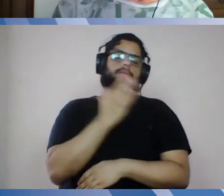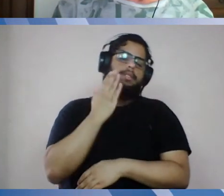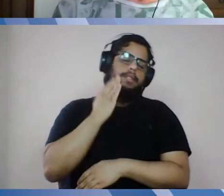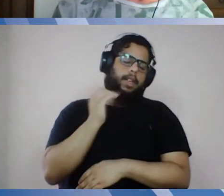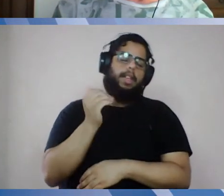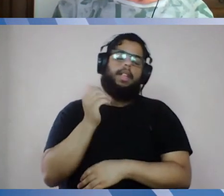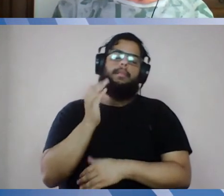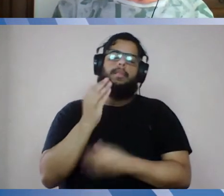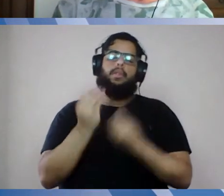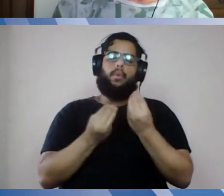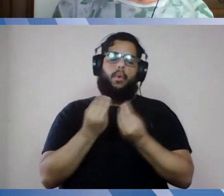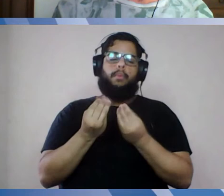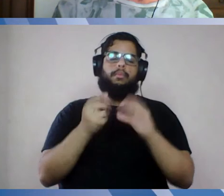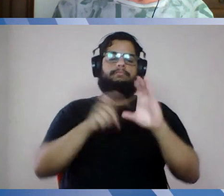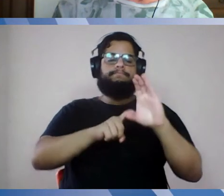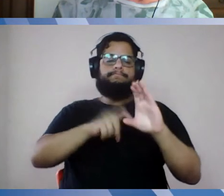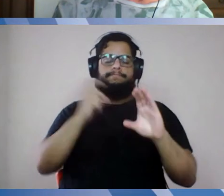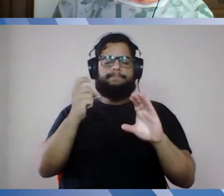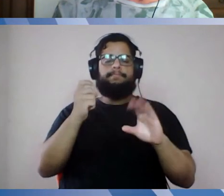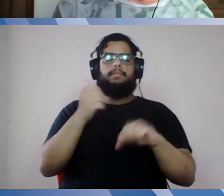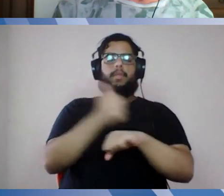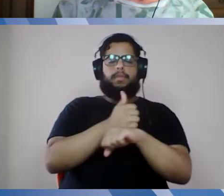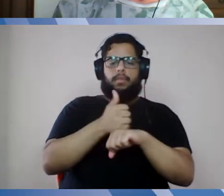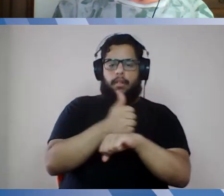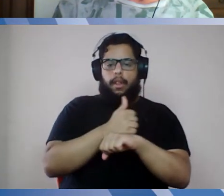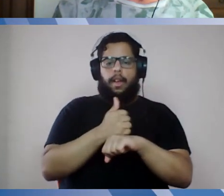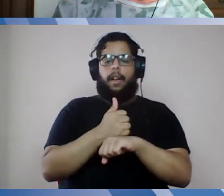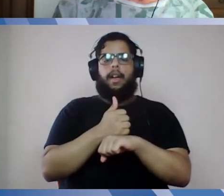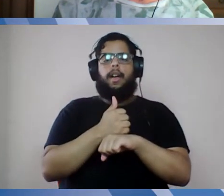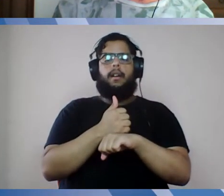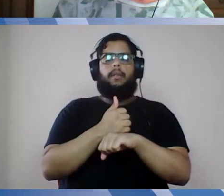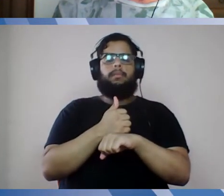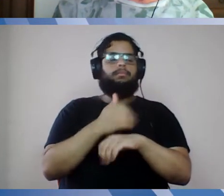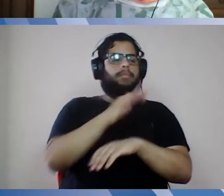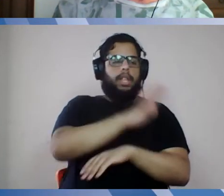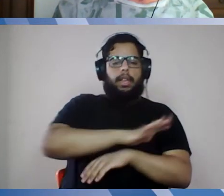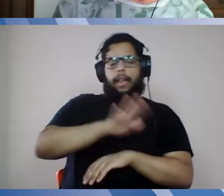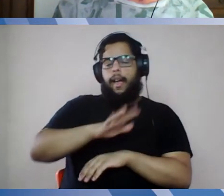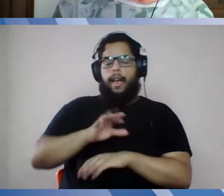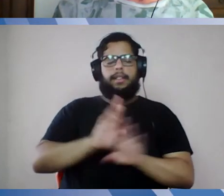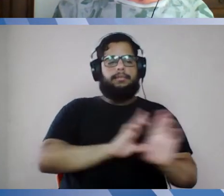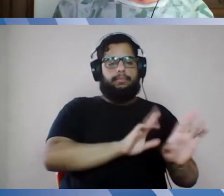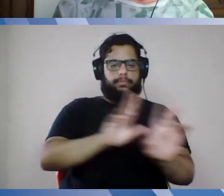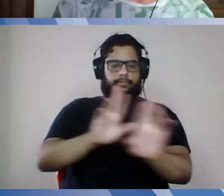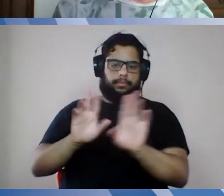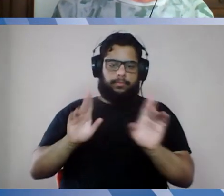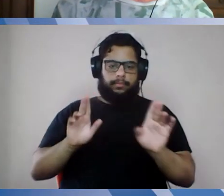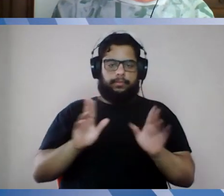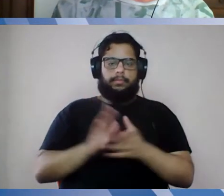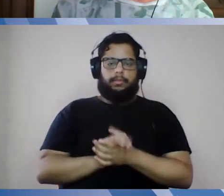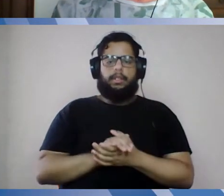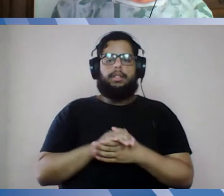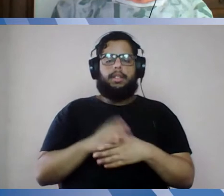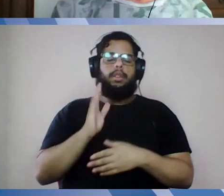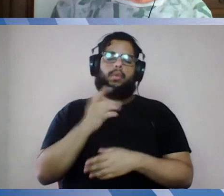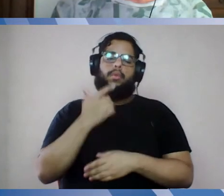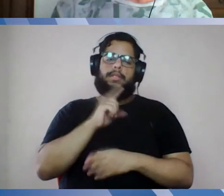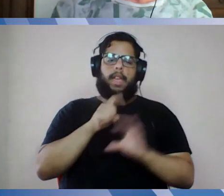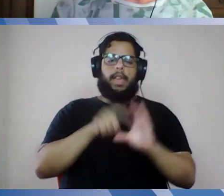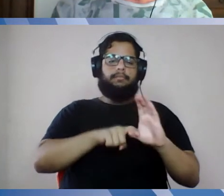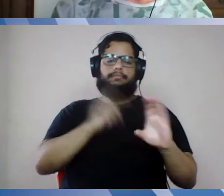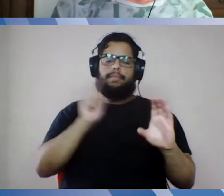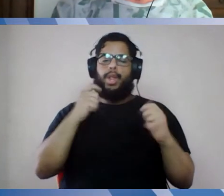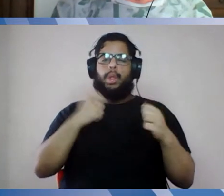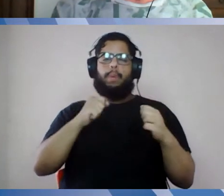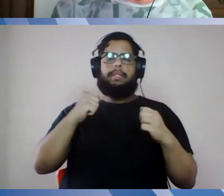atuar em, plenamente em áreas diferentes, mas eles já chegaram a uma certa autonomia de